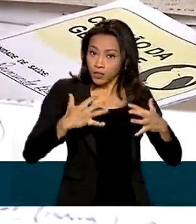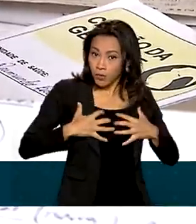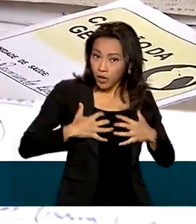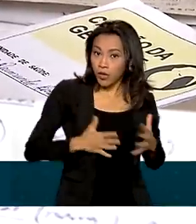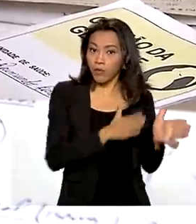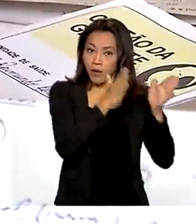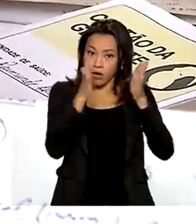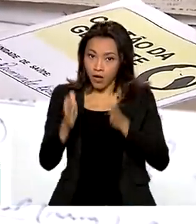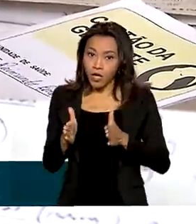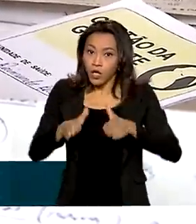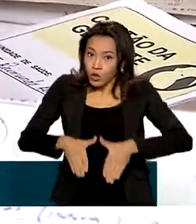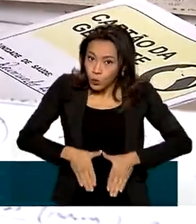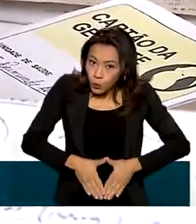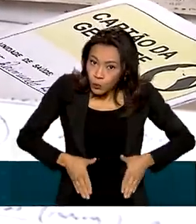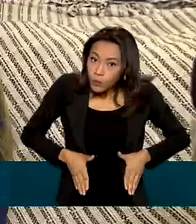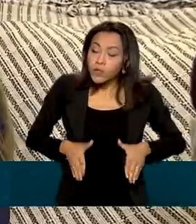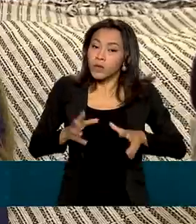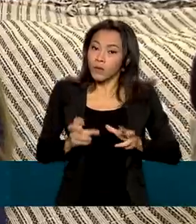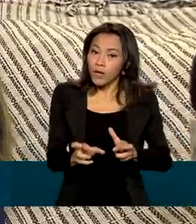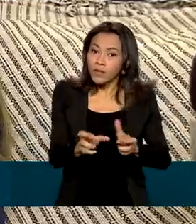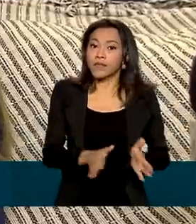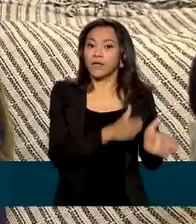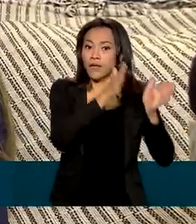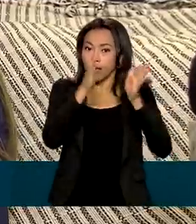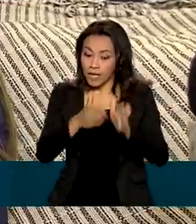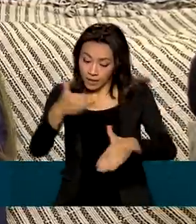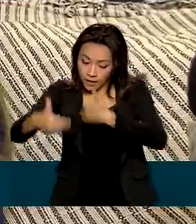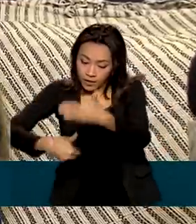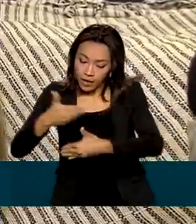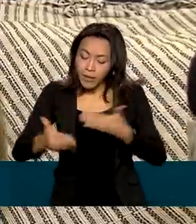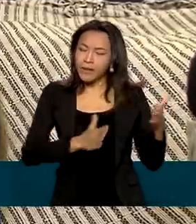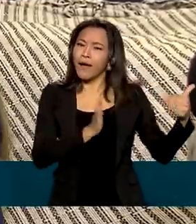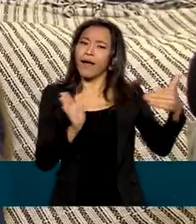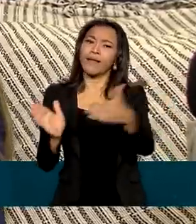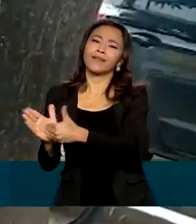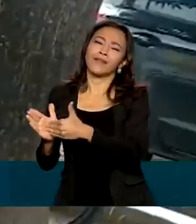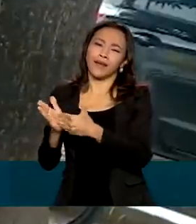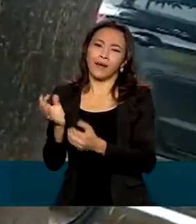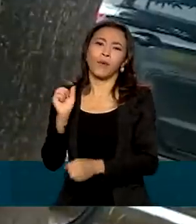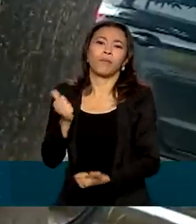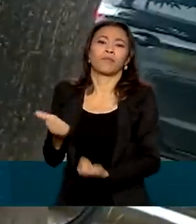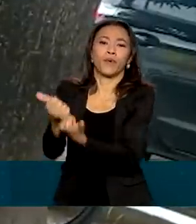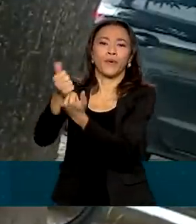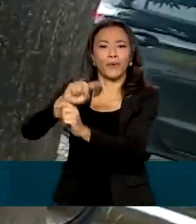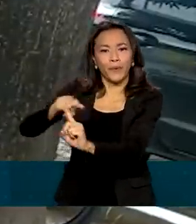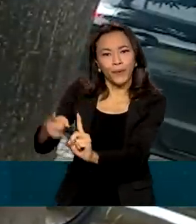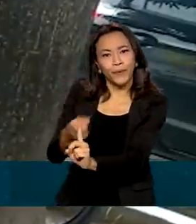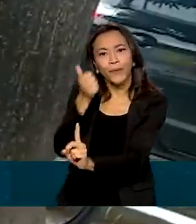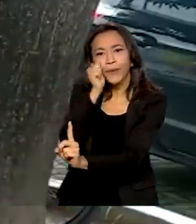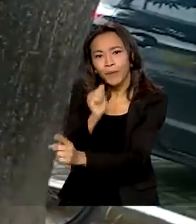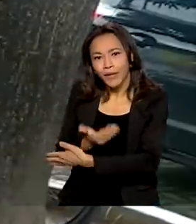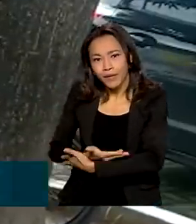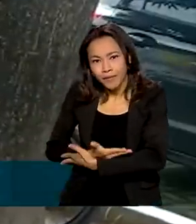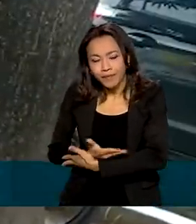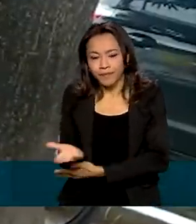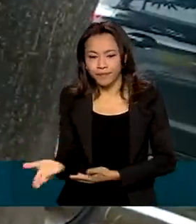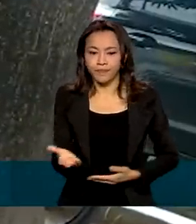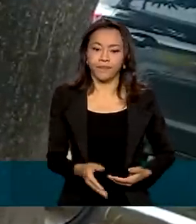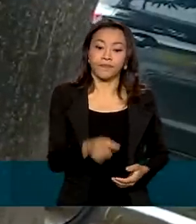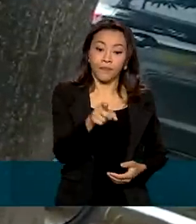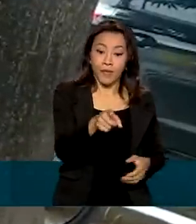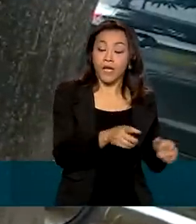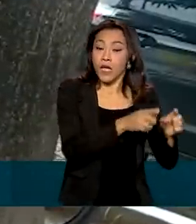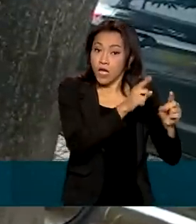útero, passando pelo tratamento até assistência à maternidade. Os investimentos, tanto na prevenção do